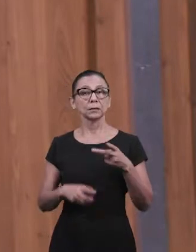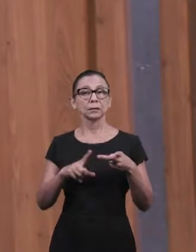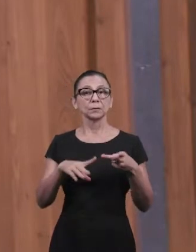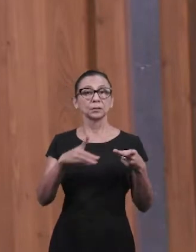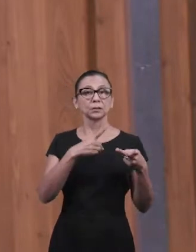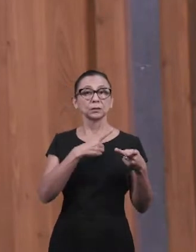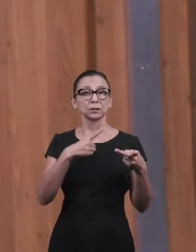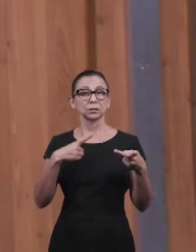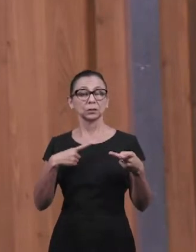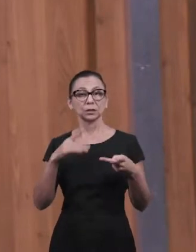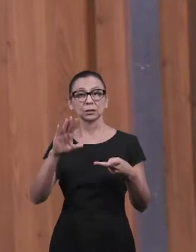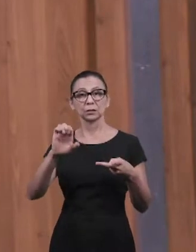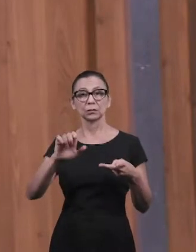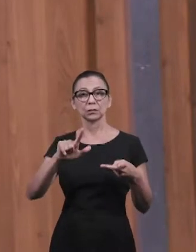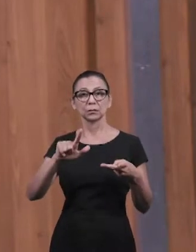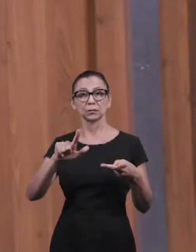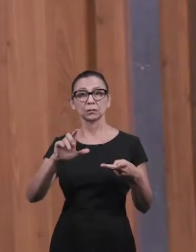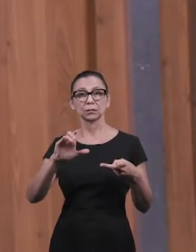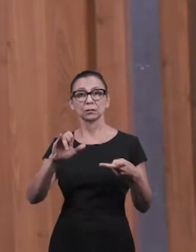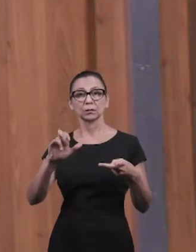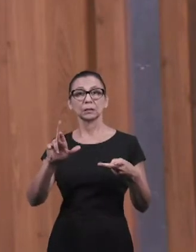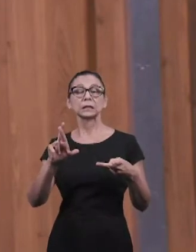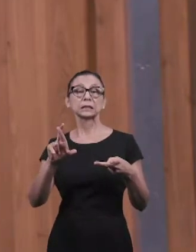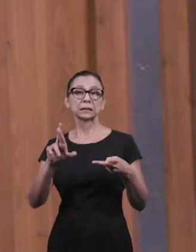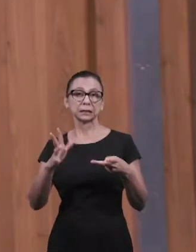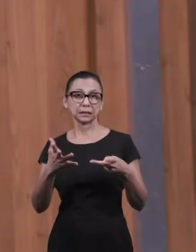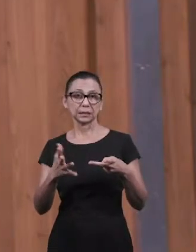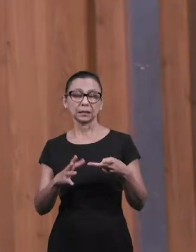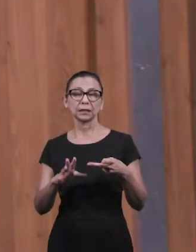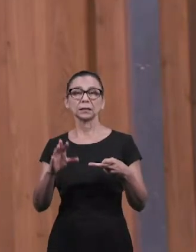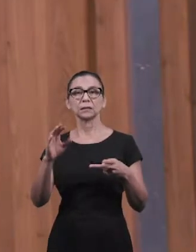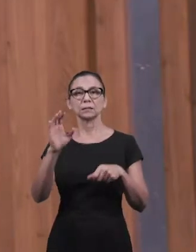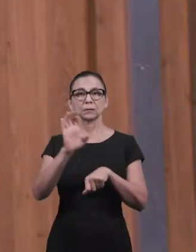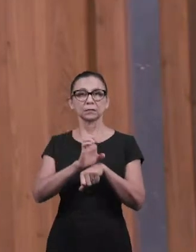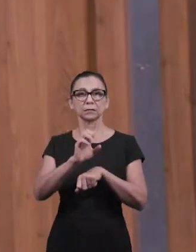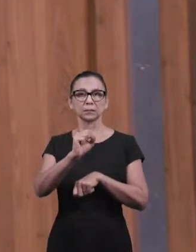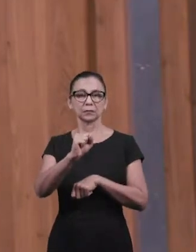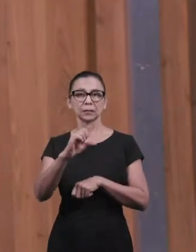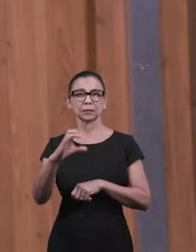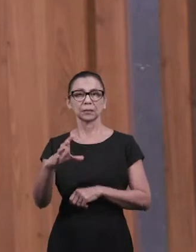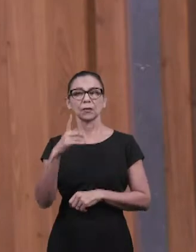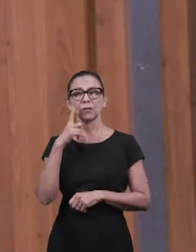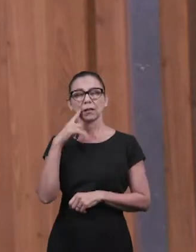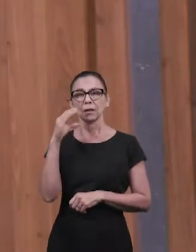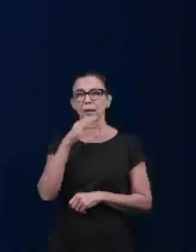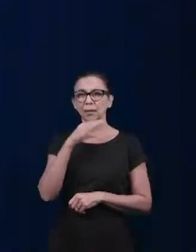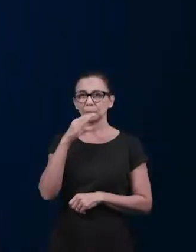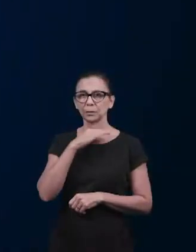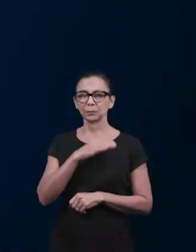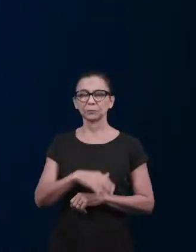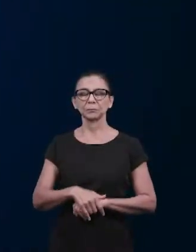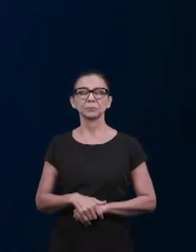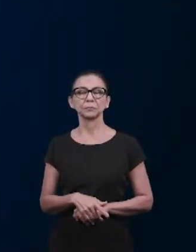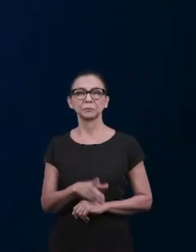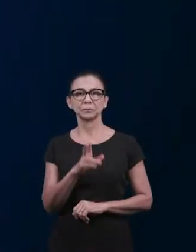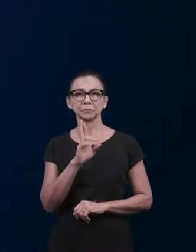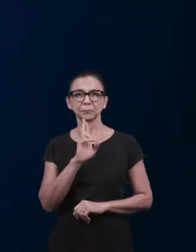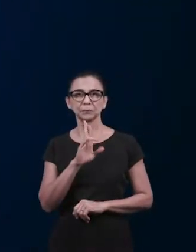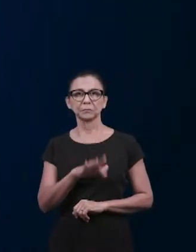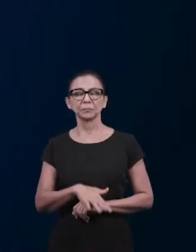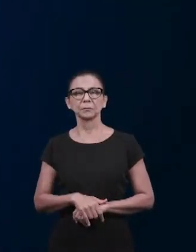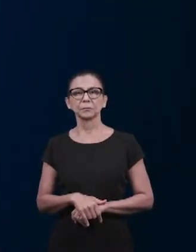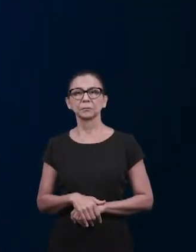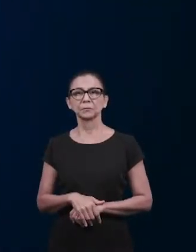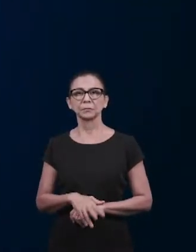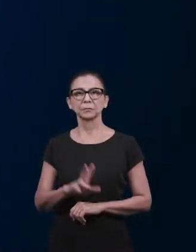Balneário de Camboriú, no estado de Santa Catarina. Vamos ouvir rapidamente essas duas respostas. Paz do Senhor e do irmão,